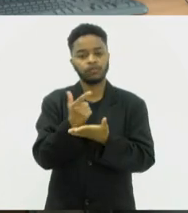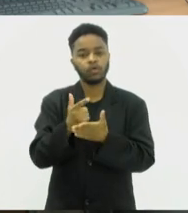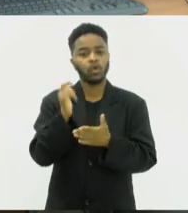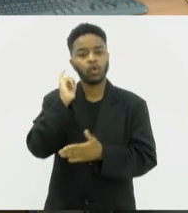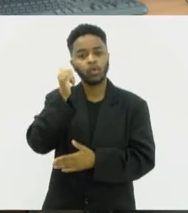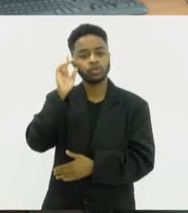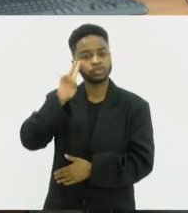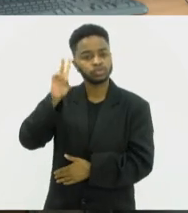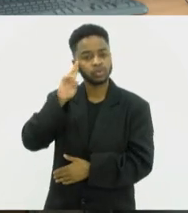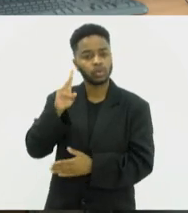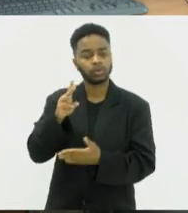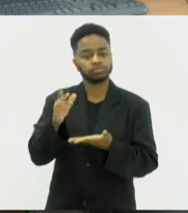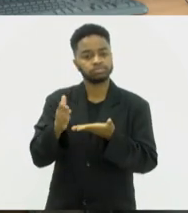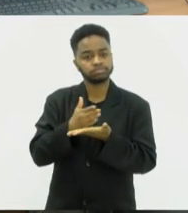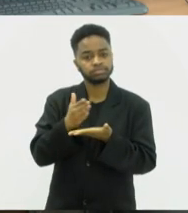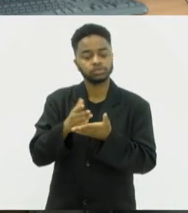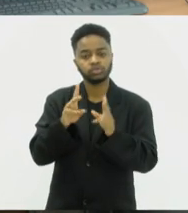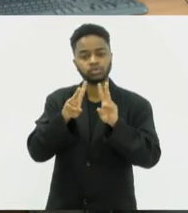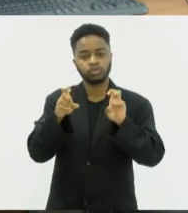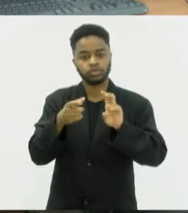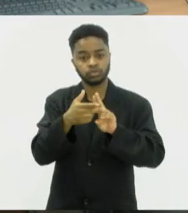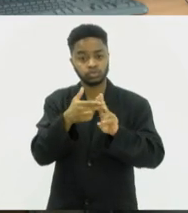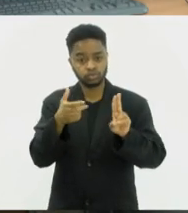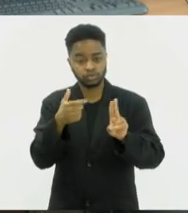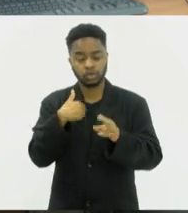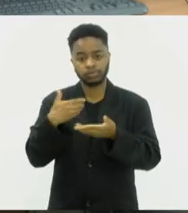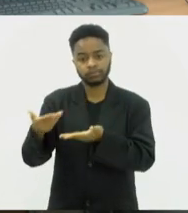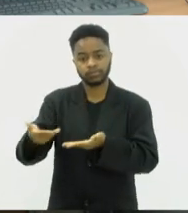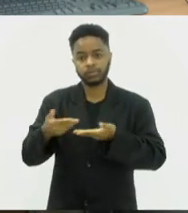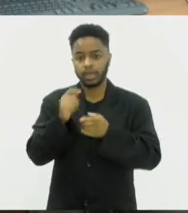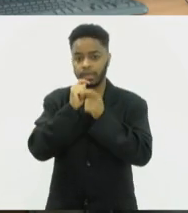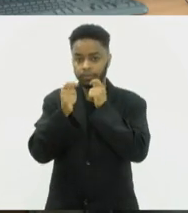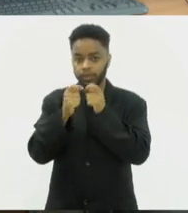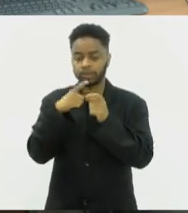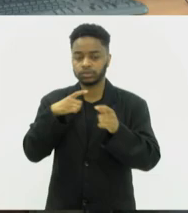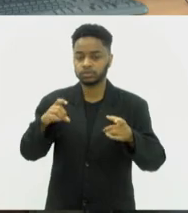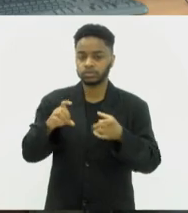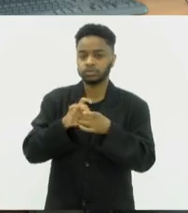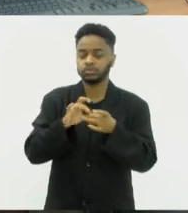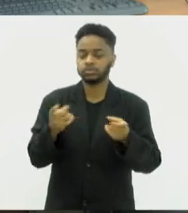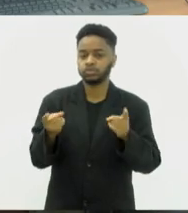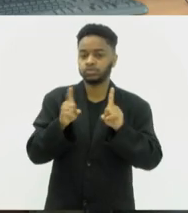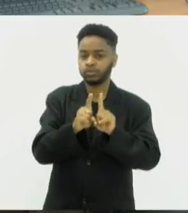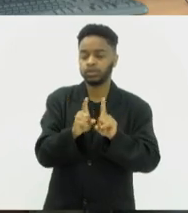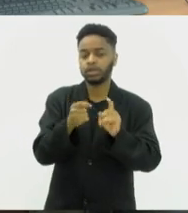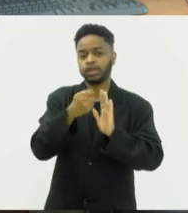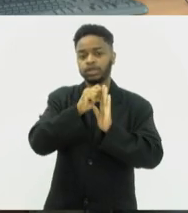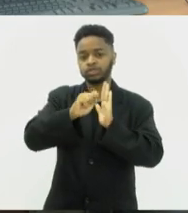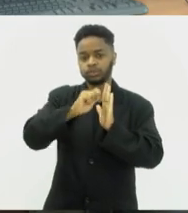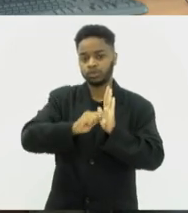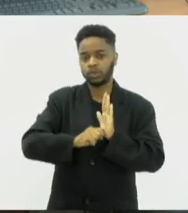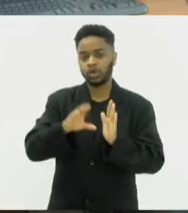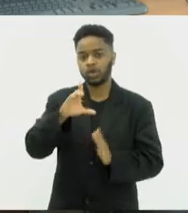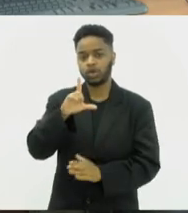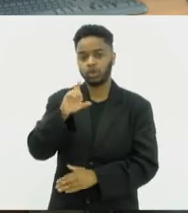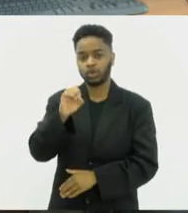Saúde, eu vou chamar o repórter Paulo Vitor Viviani, que está com o escritor Clóvis Bulcão. Bom dia, PV.